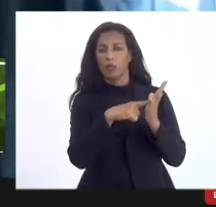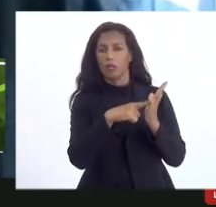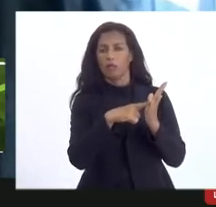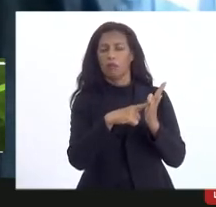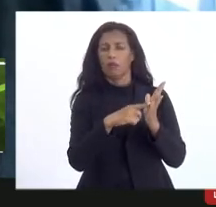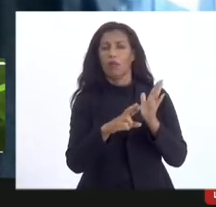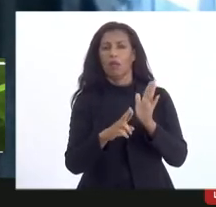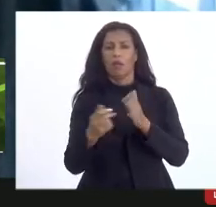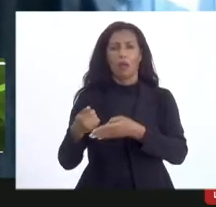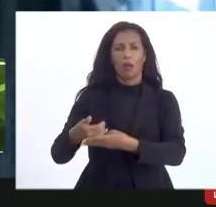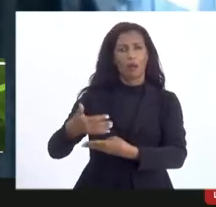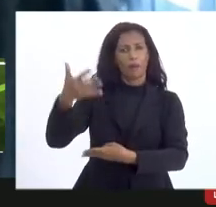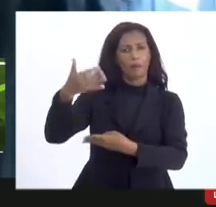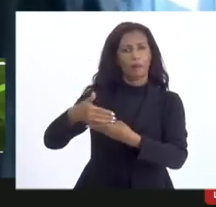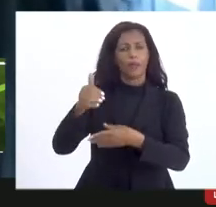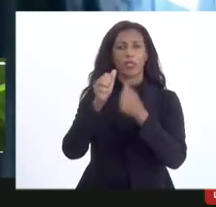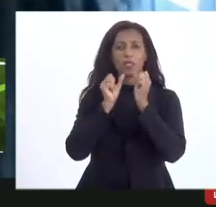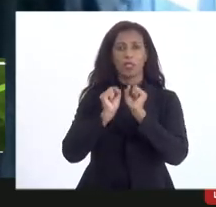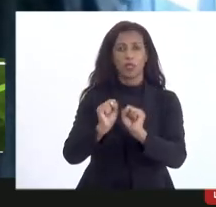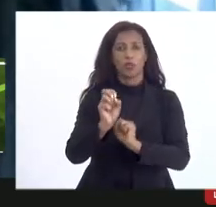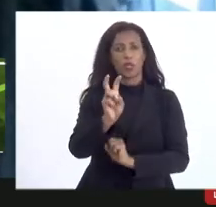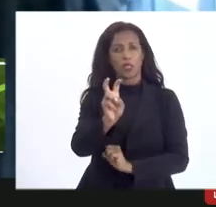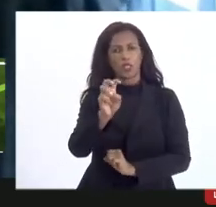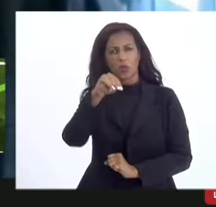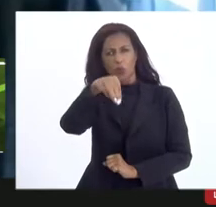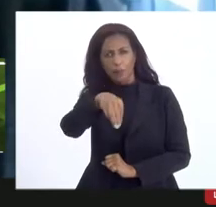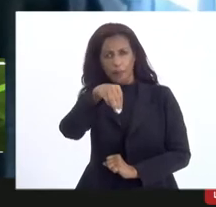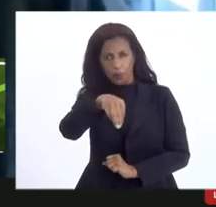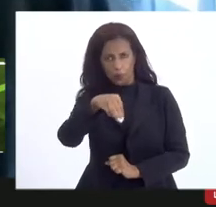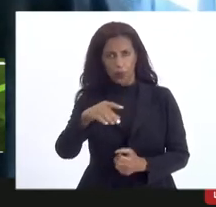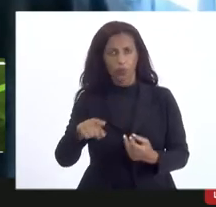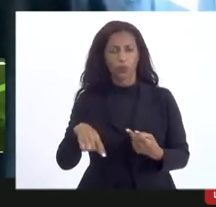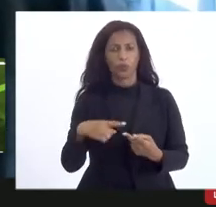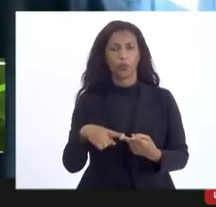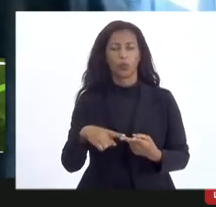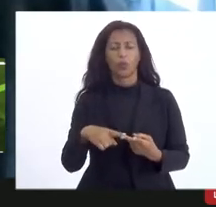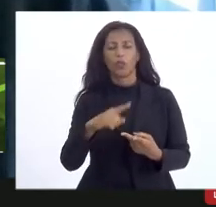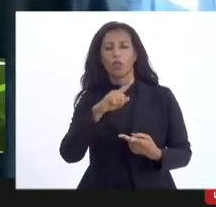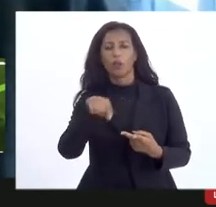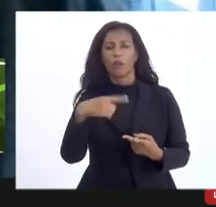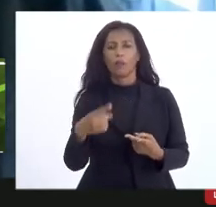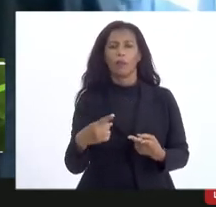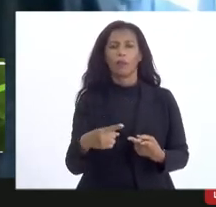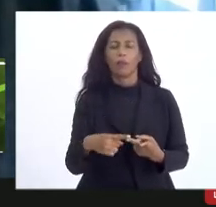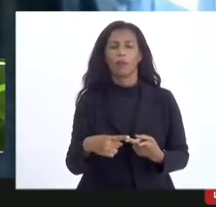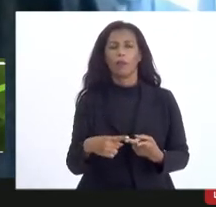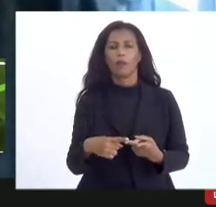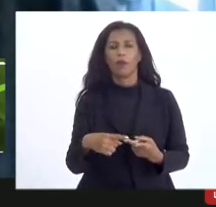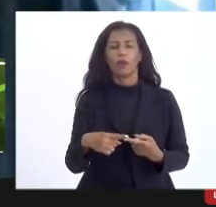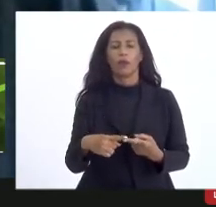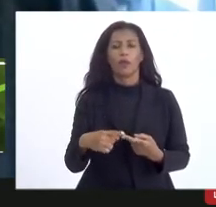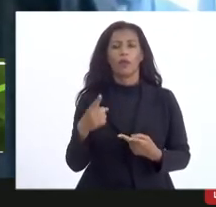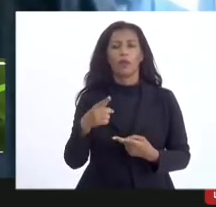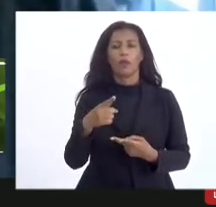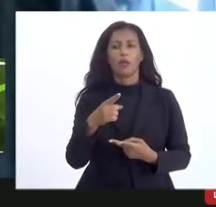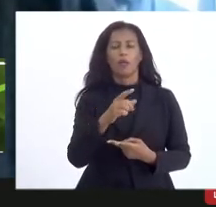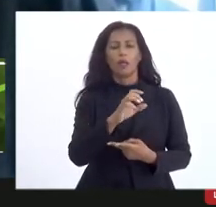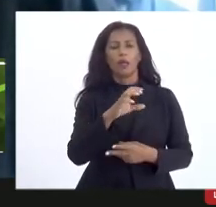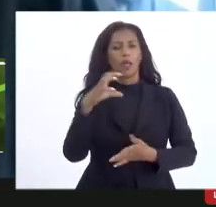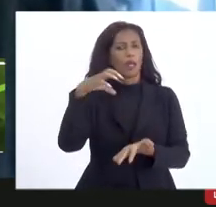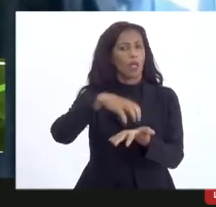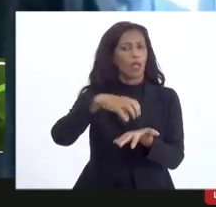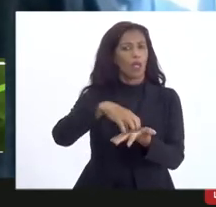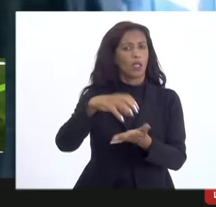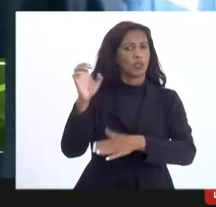apresentação pela assessoria 5 minutos imagino que seja a Morgana depois rede estadual de pontos de cultura é